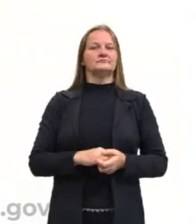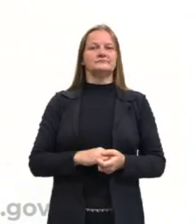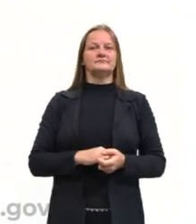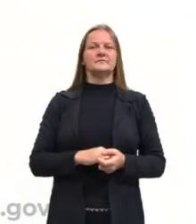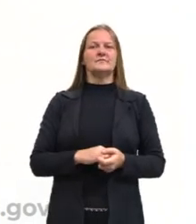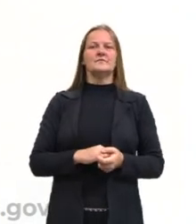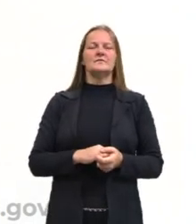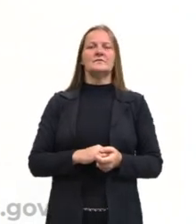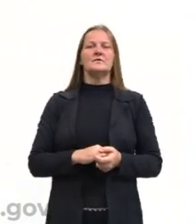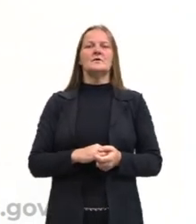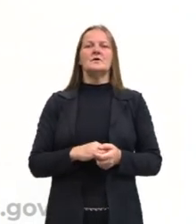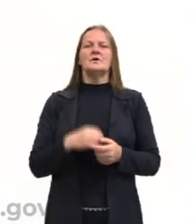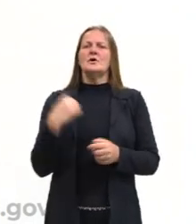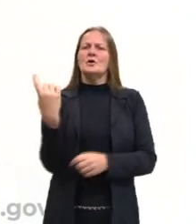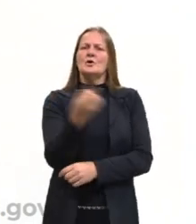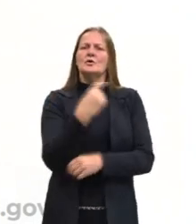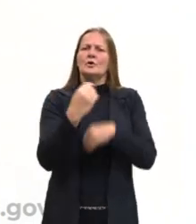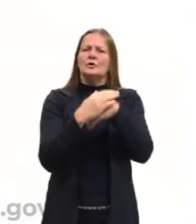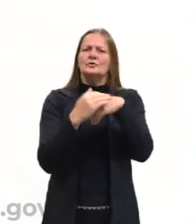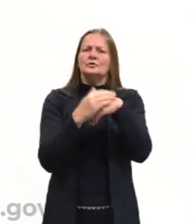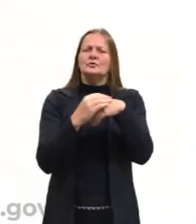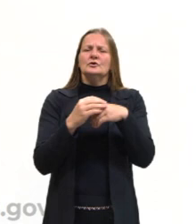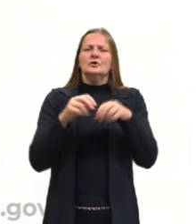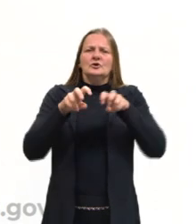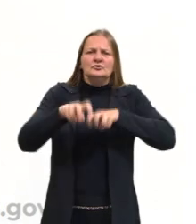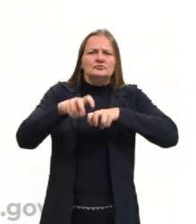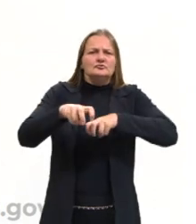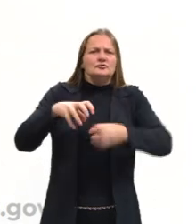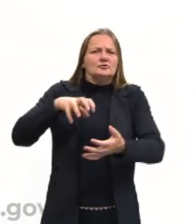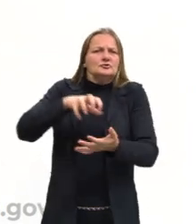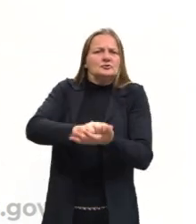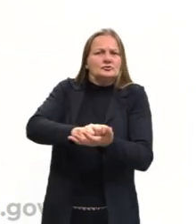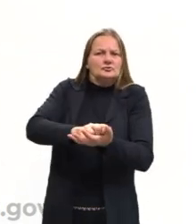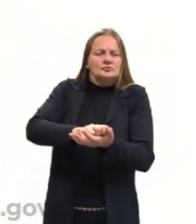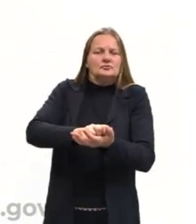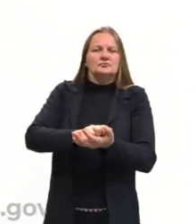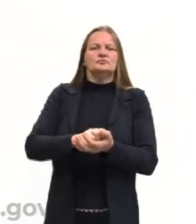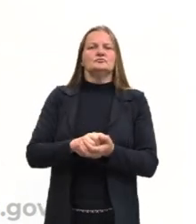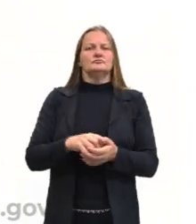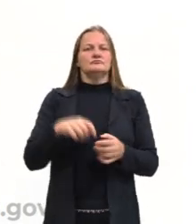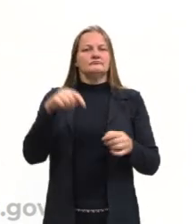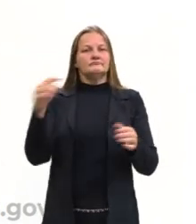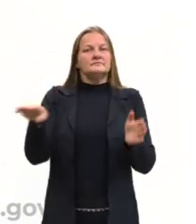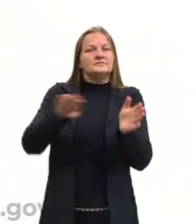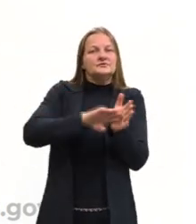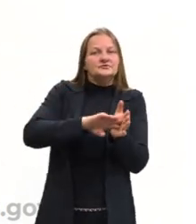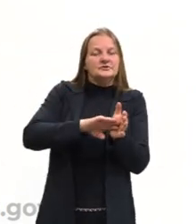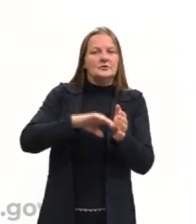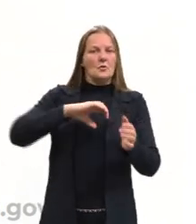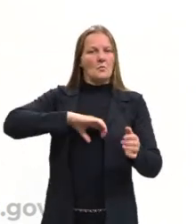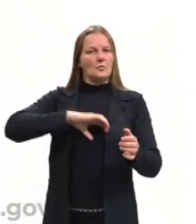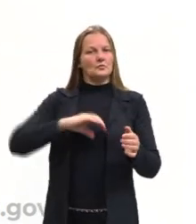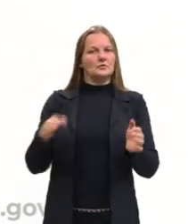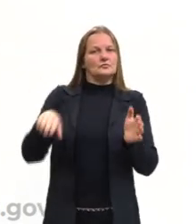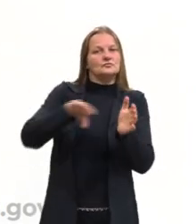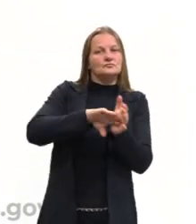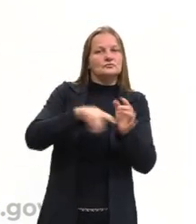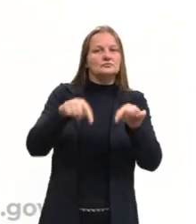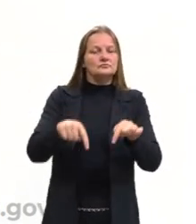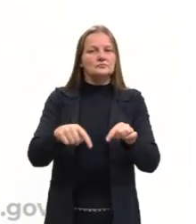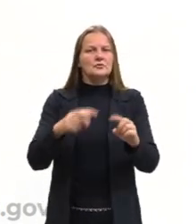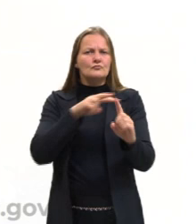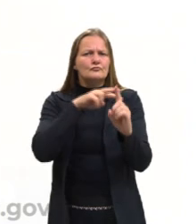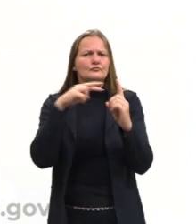os nossos queridos colonizadores portugueses chegam aqui, eles chegam com uma perspectiva de